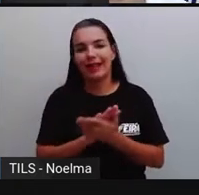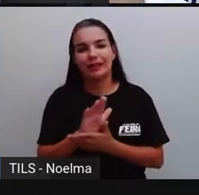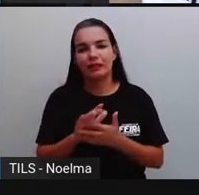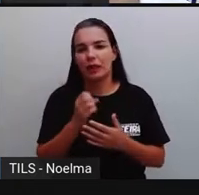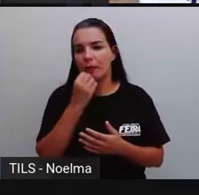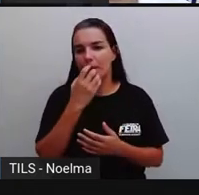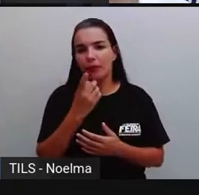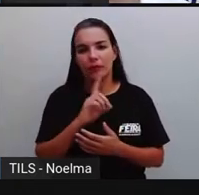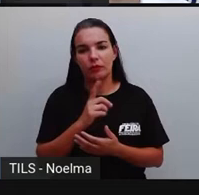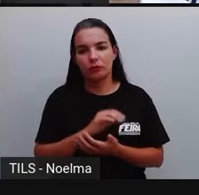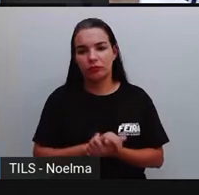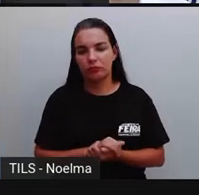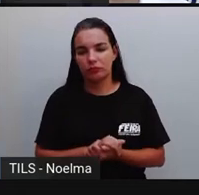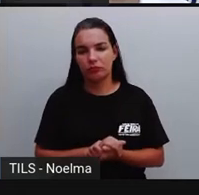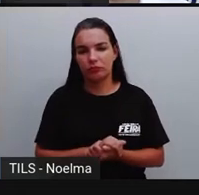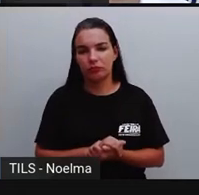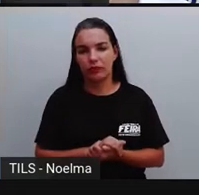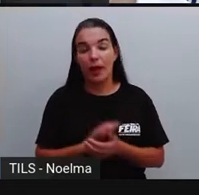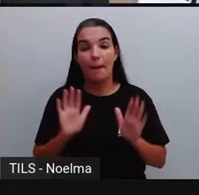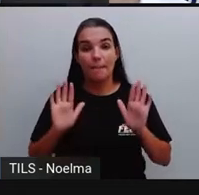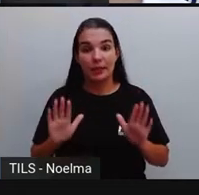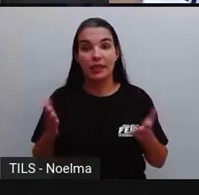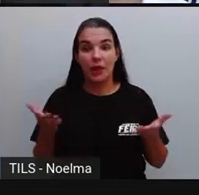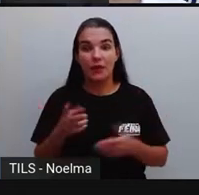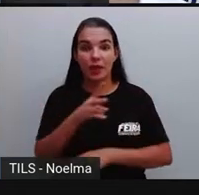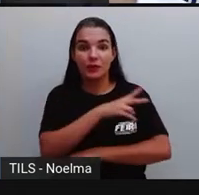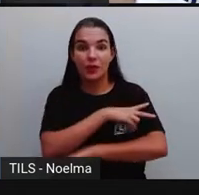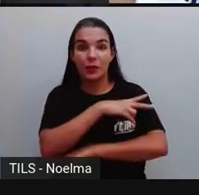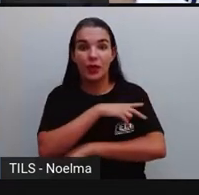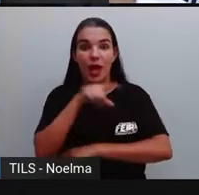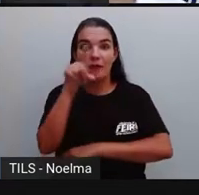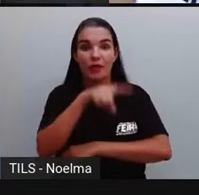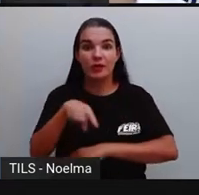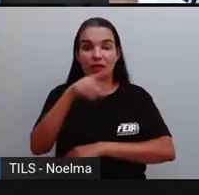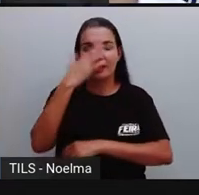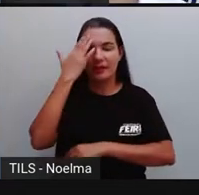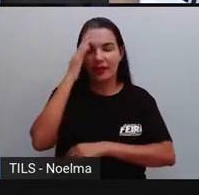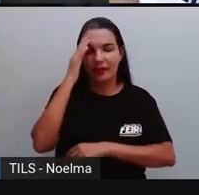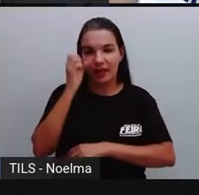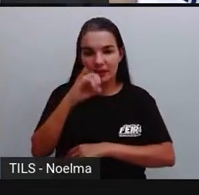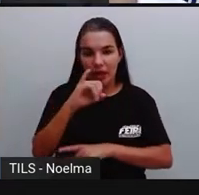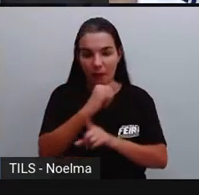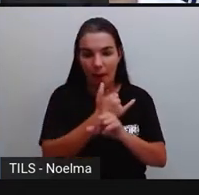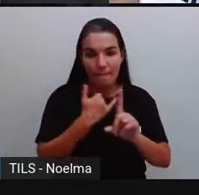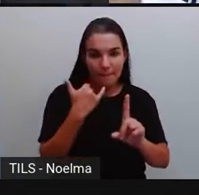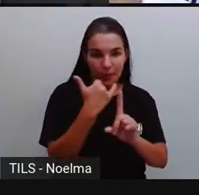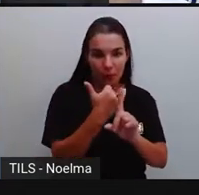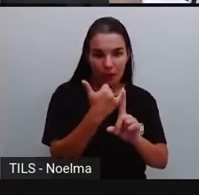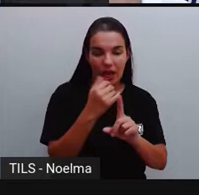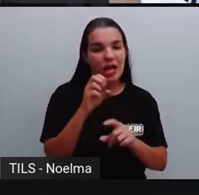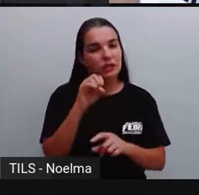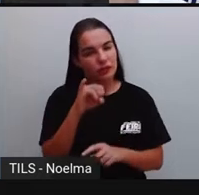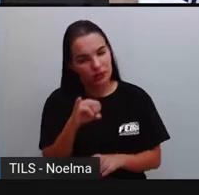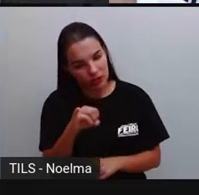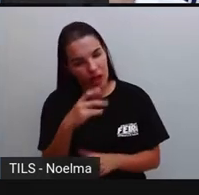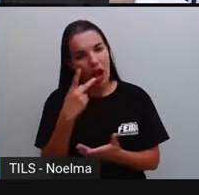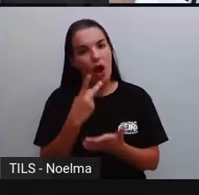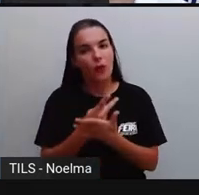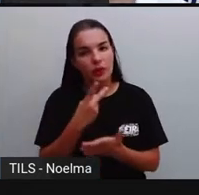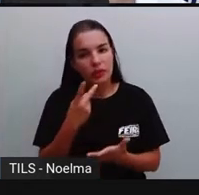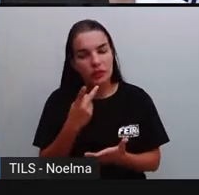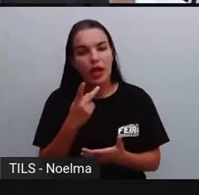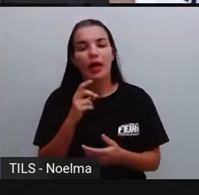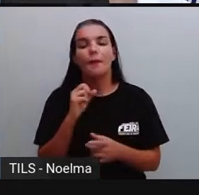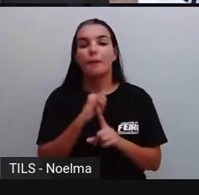a Pró quer que o segundo ano entenda nesse momento? Que para ser considerado, essa violência, né, ser considerada